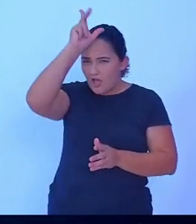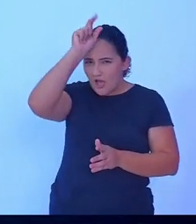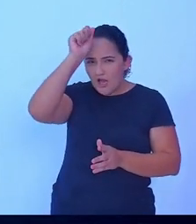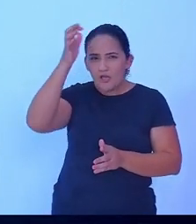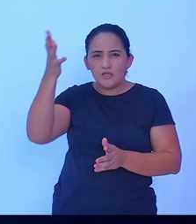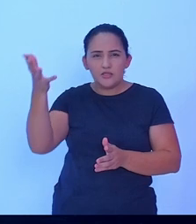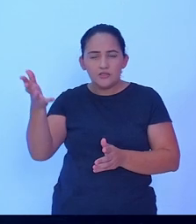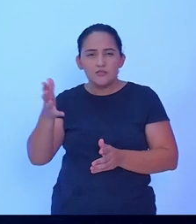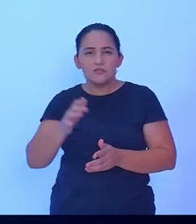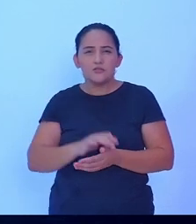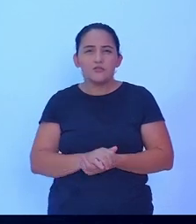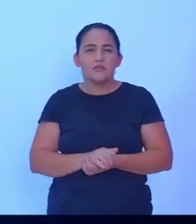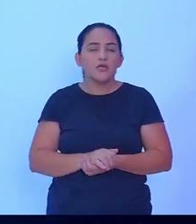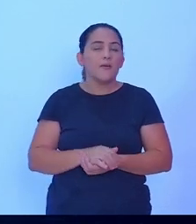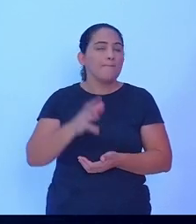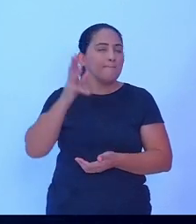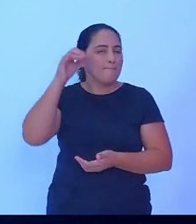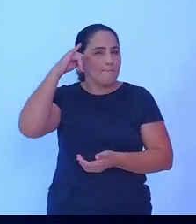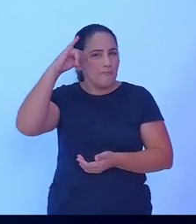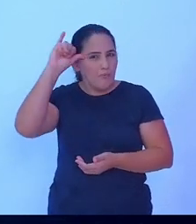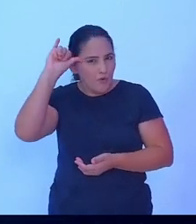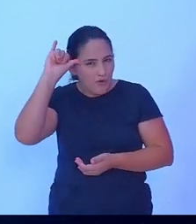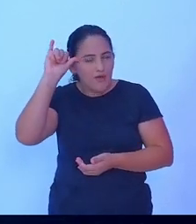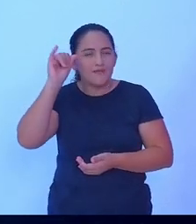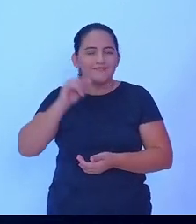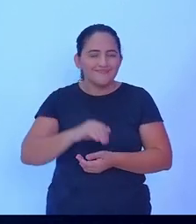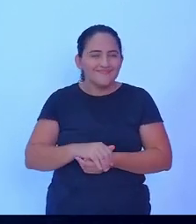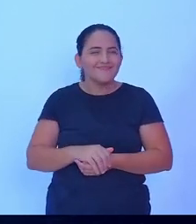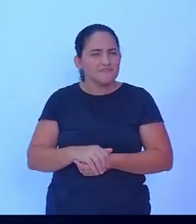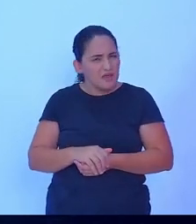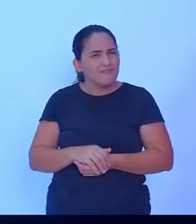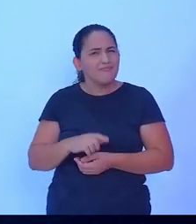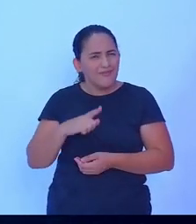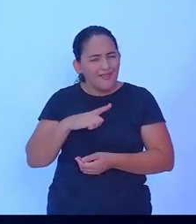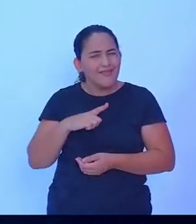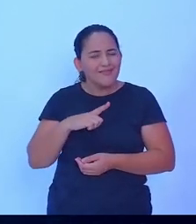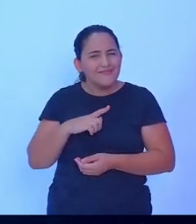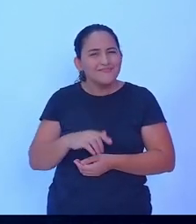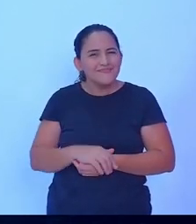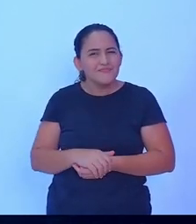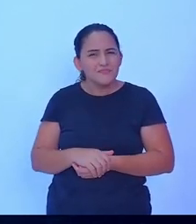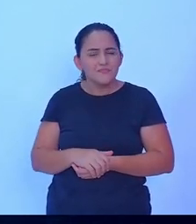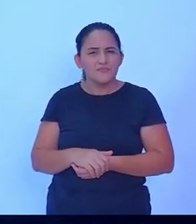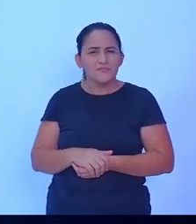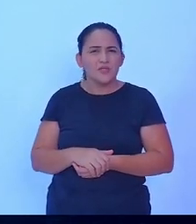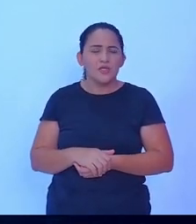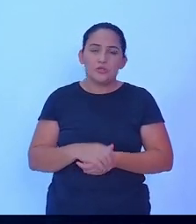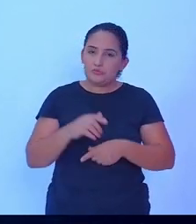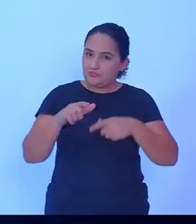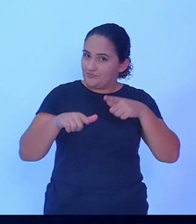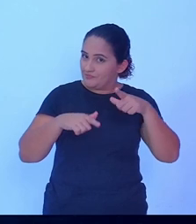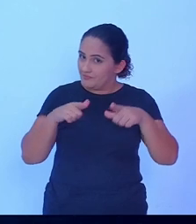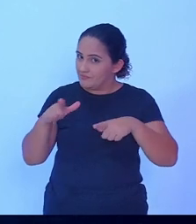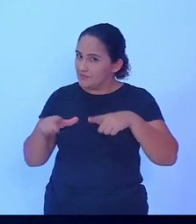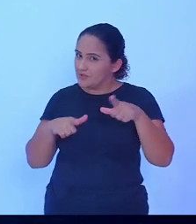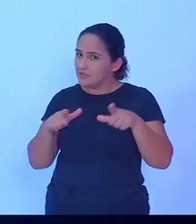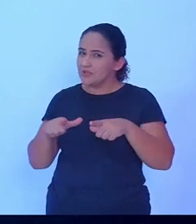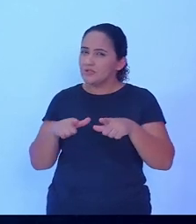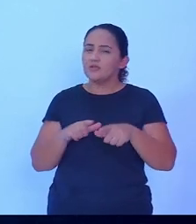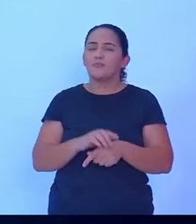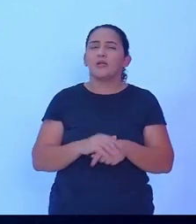e mais bovinos. Eu fazendo um trabalho de agricultura familiar,